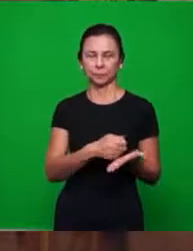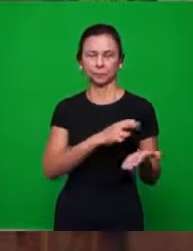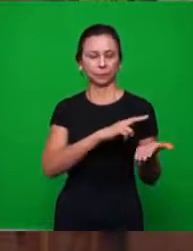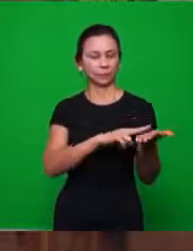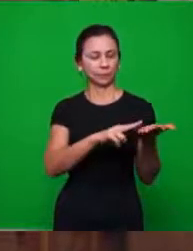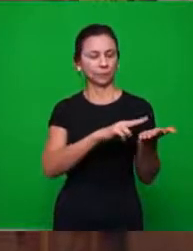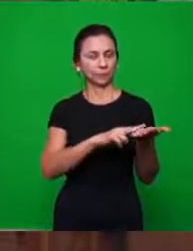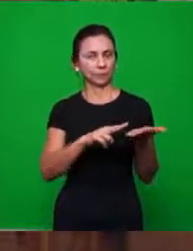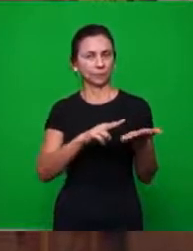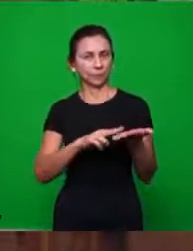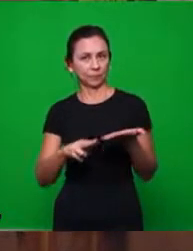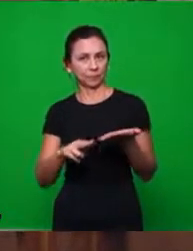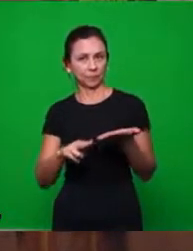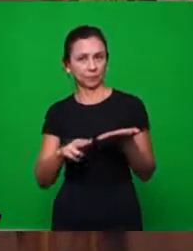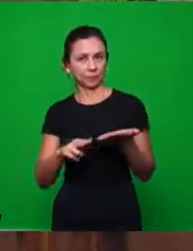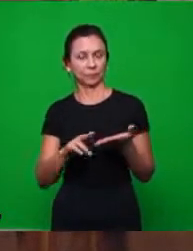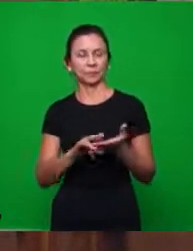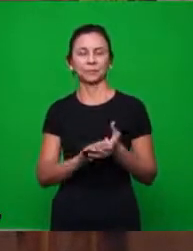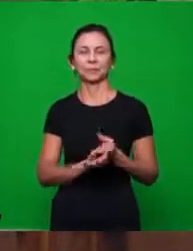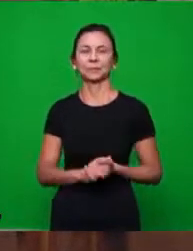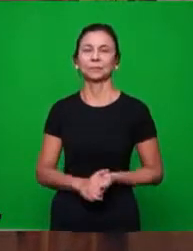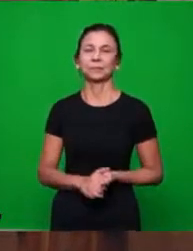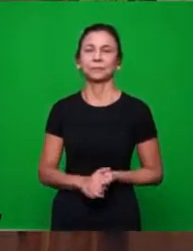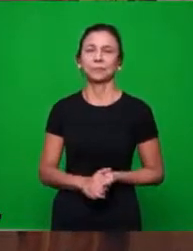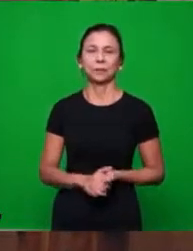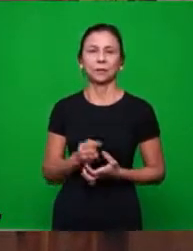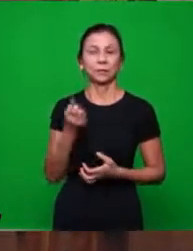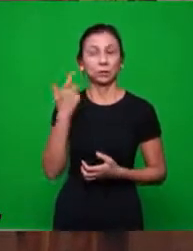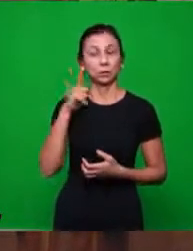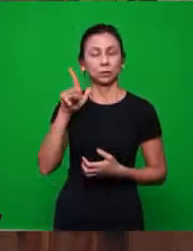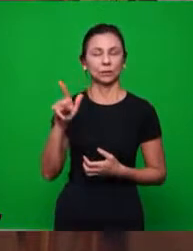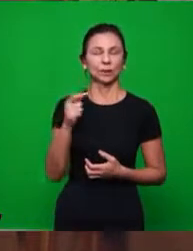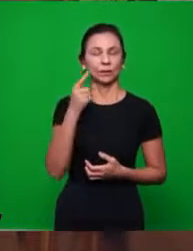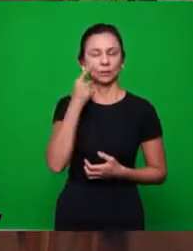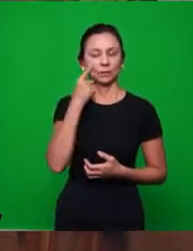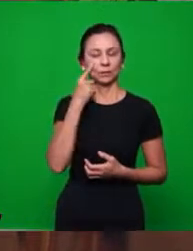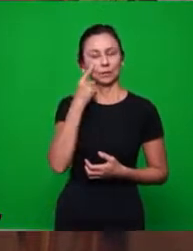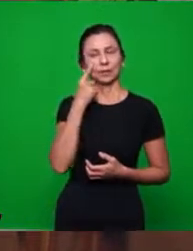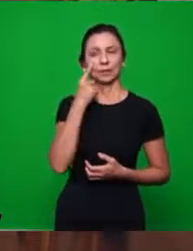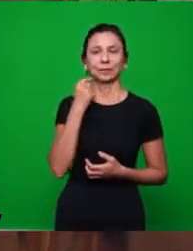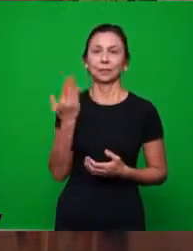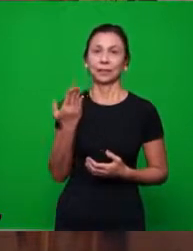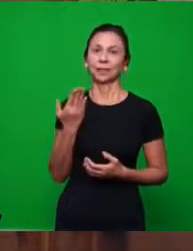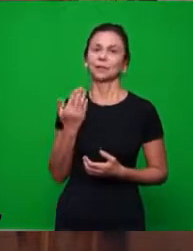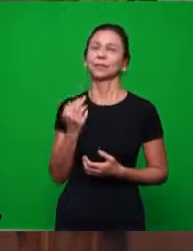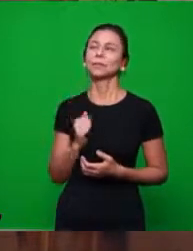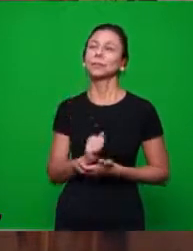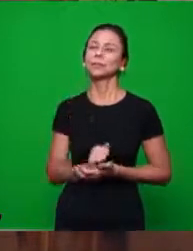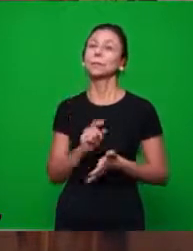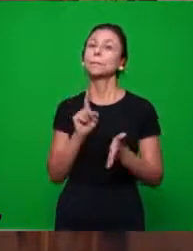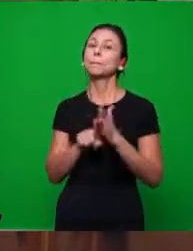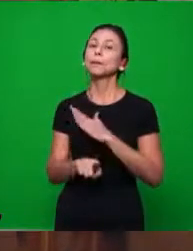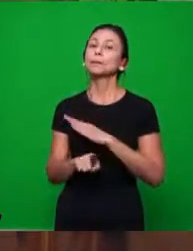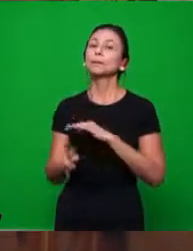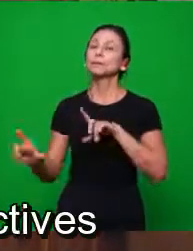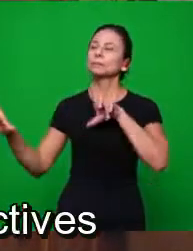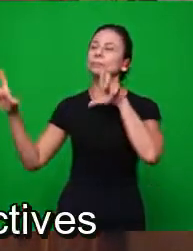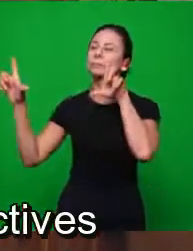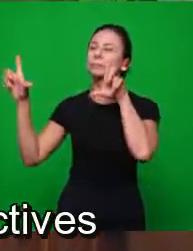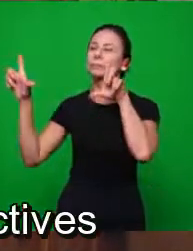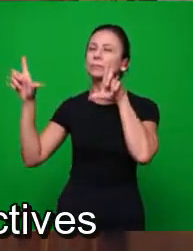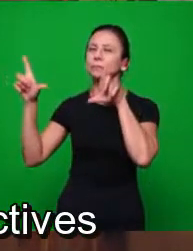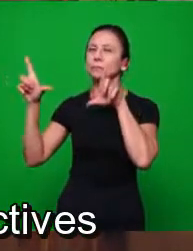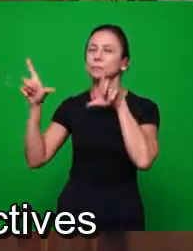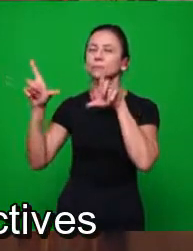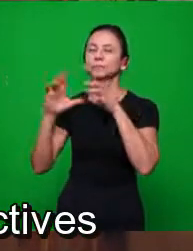Vamos ver se a gente consegue agora de fato as perguntas para se recordar o que